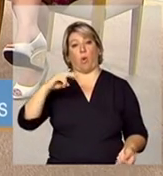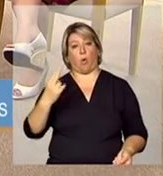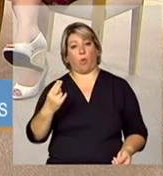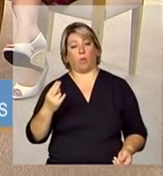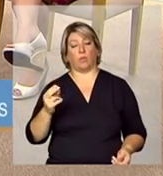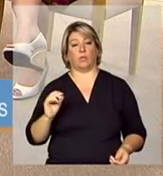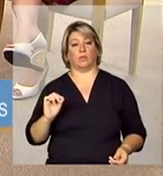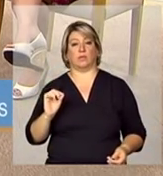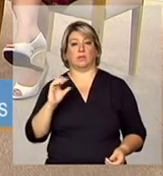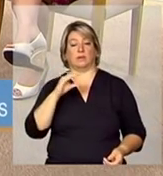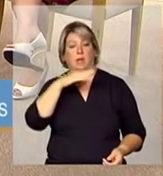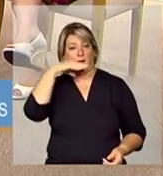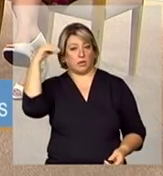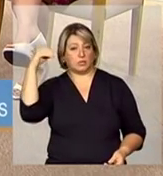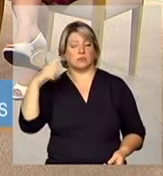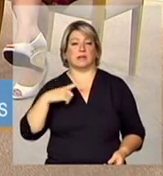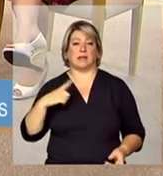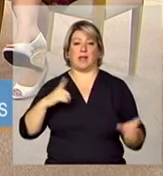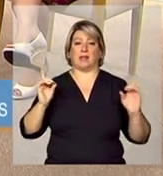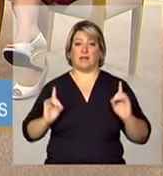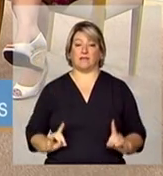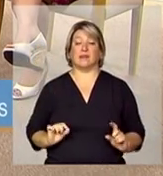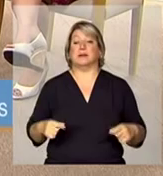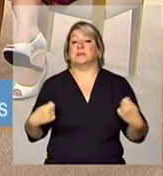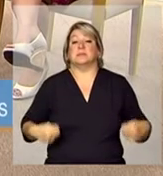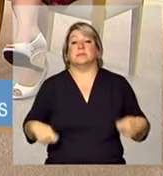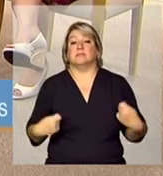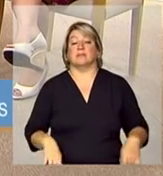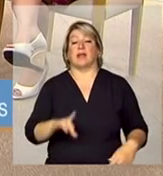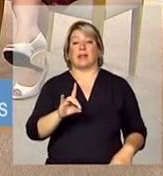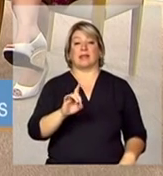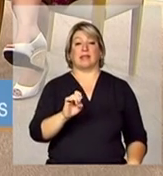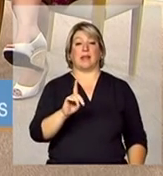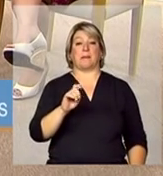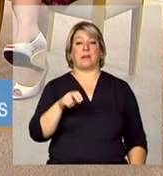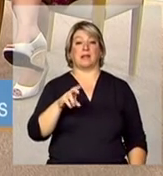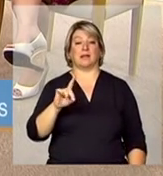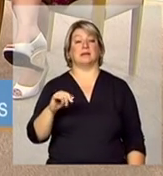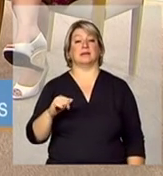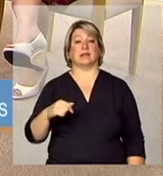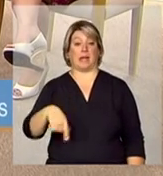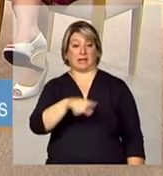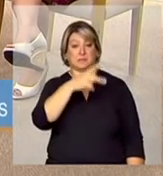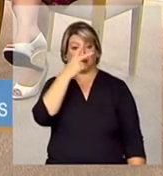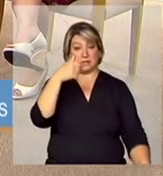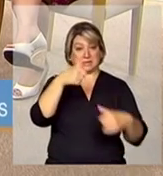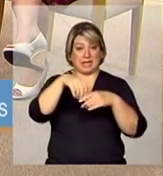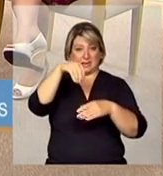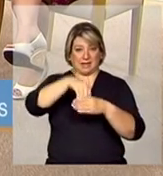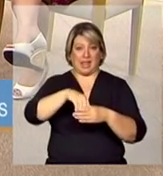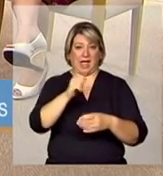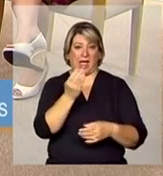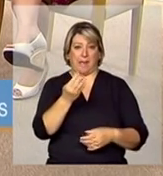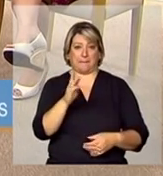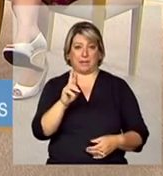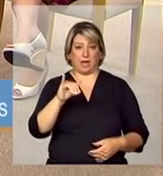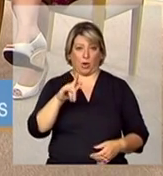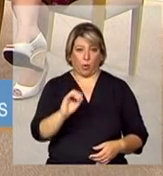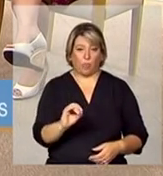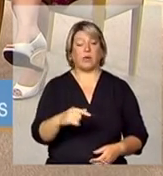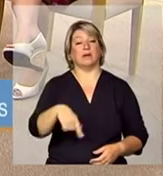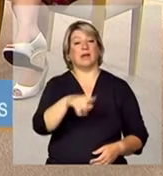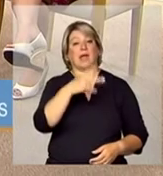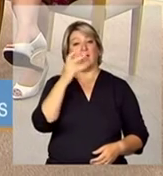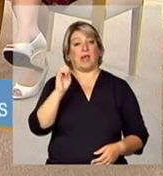de dependência que de alguma forma essas pessoas que estão nesses grandes abrigos são pessoas com deficiência em situação de dependência mas